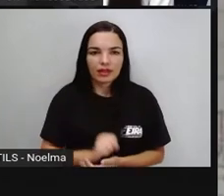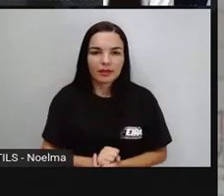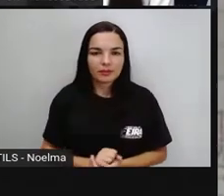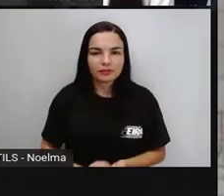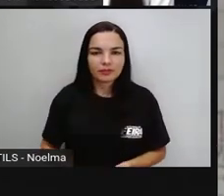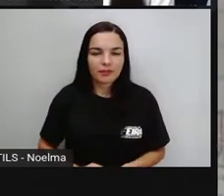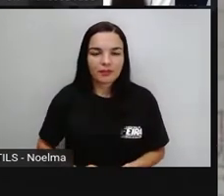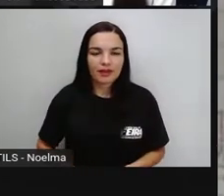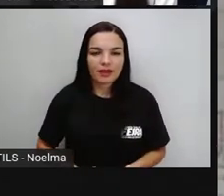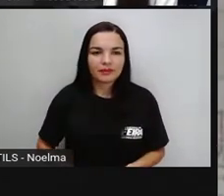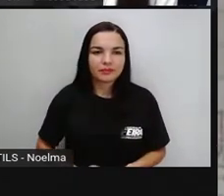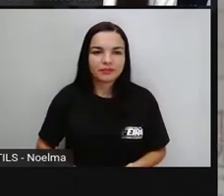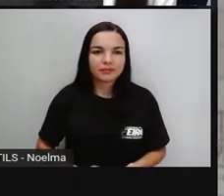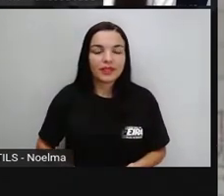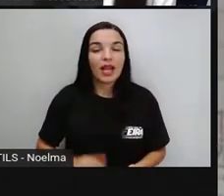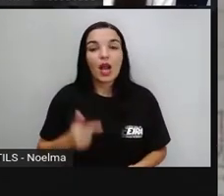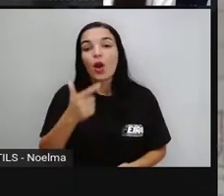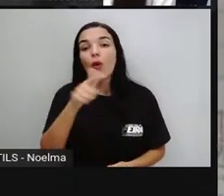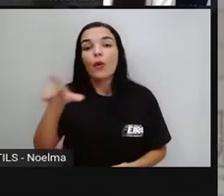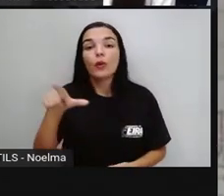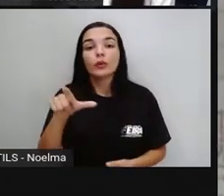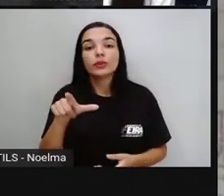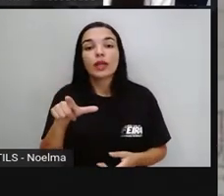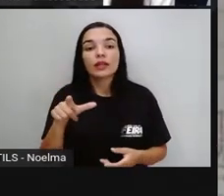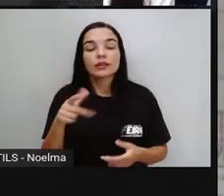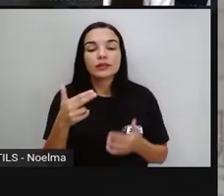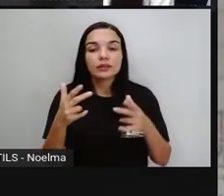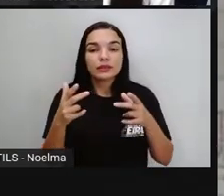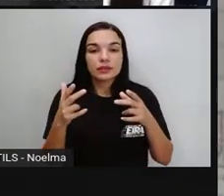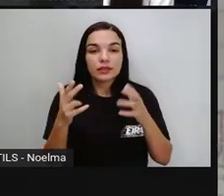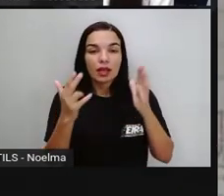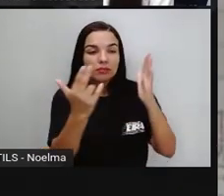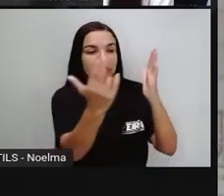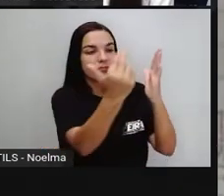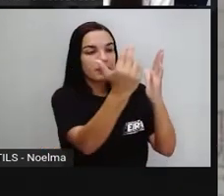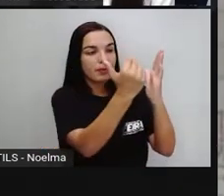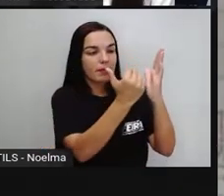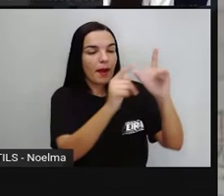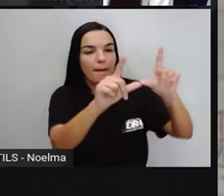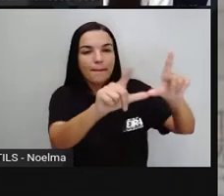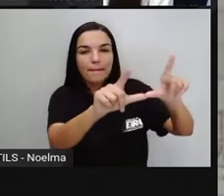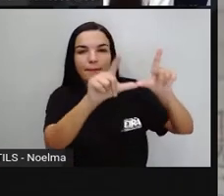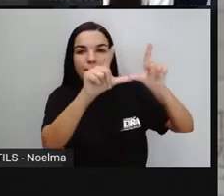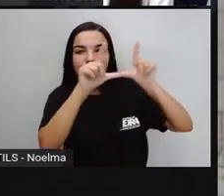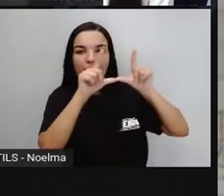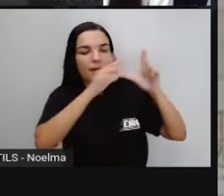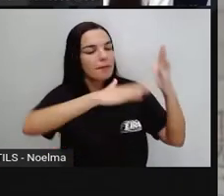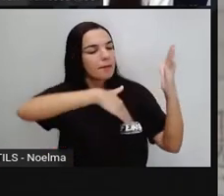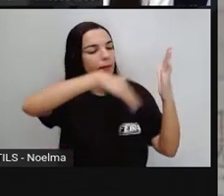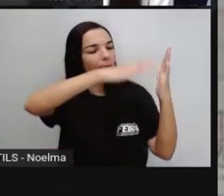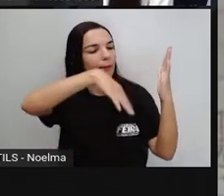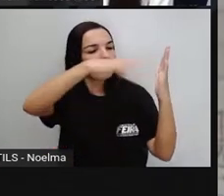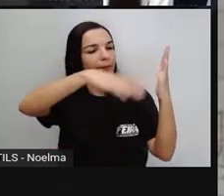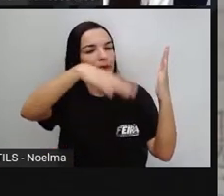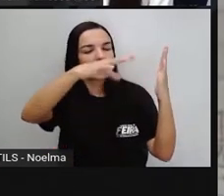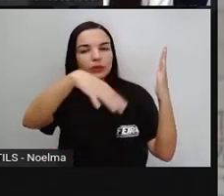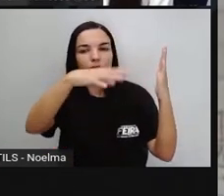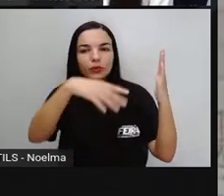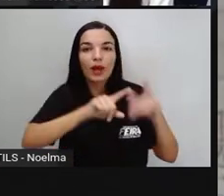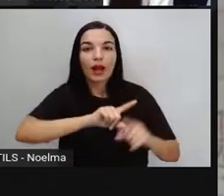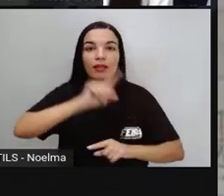Olha outro monumento aí importante, né? O mural que está lá na rodoviária, que traz aí personagens